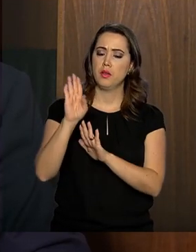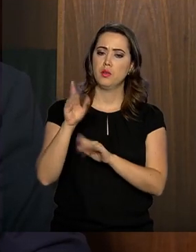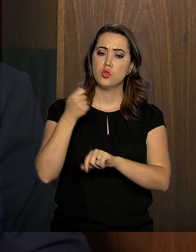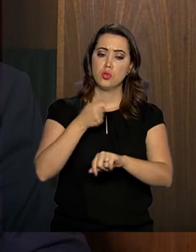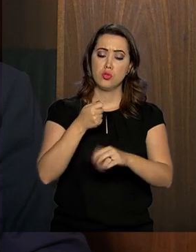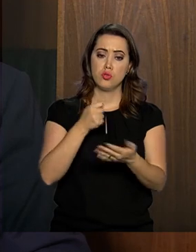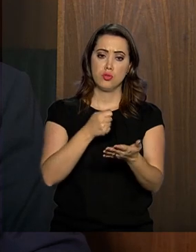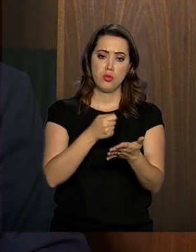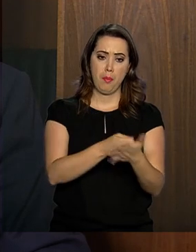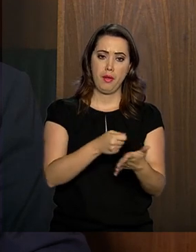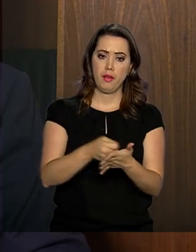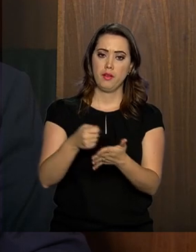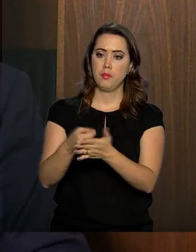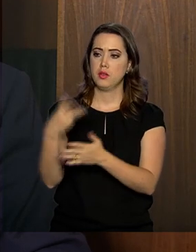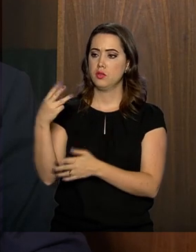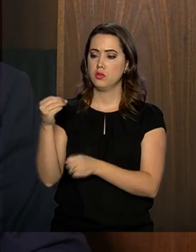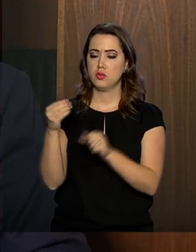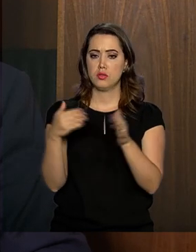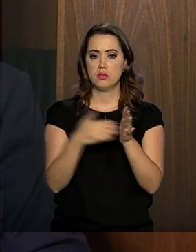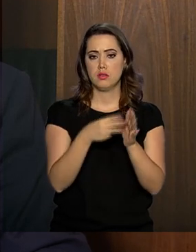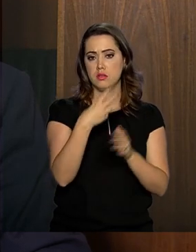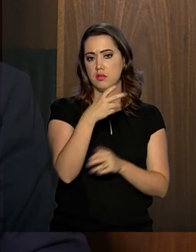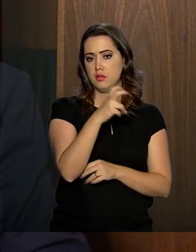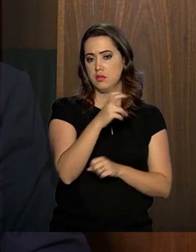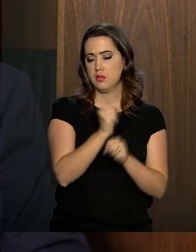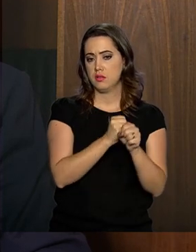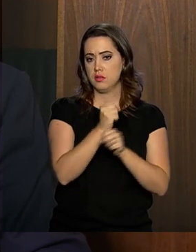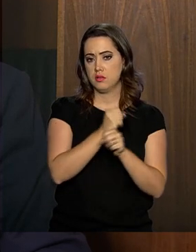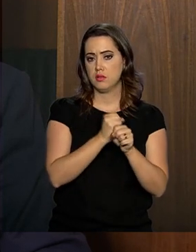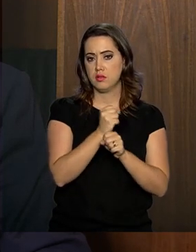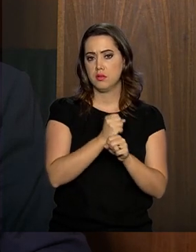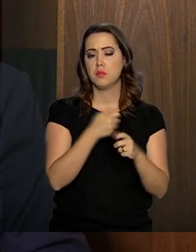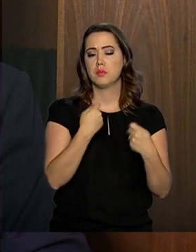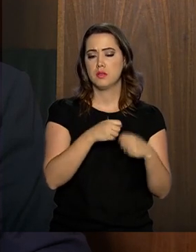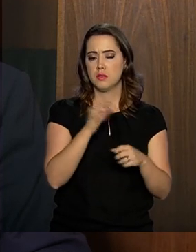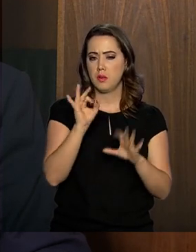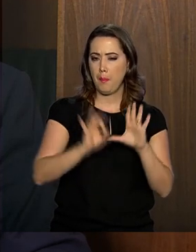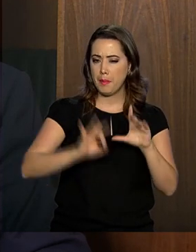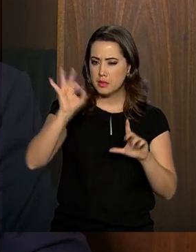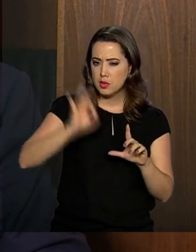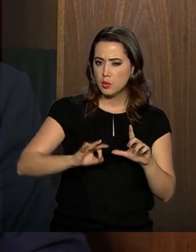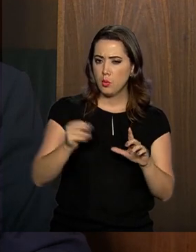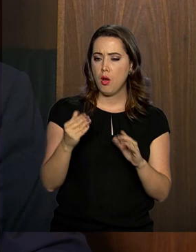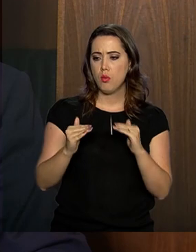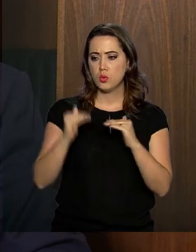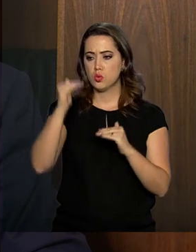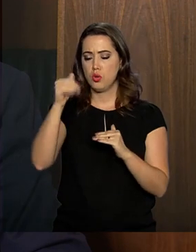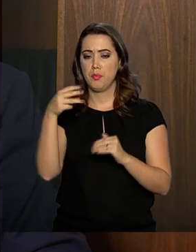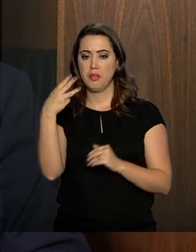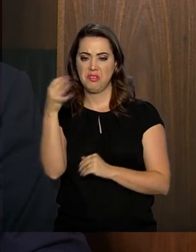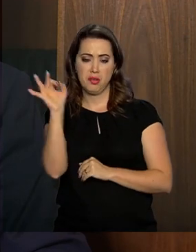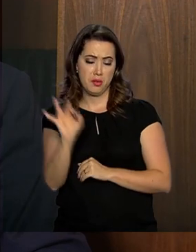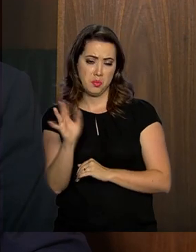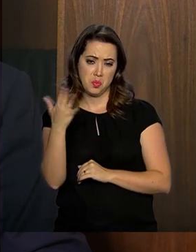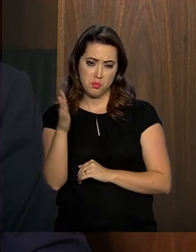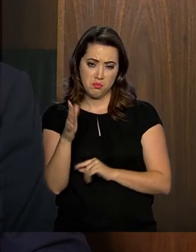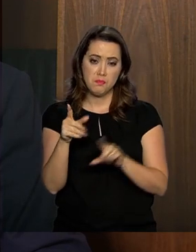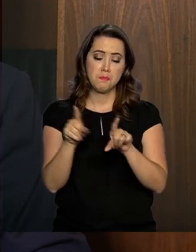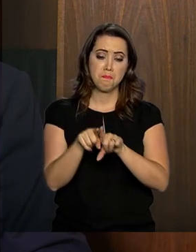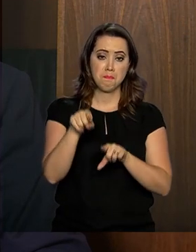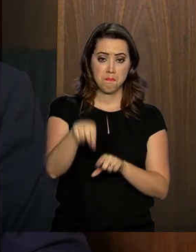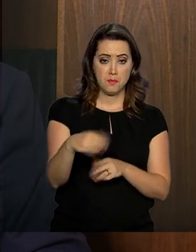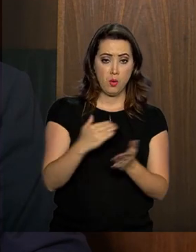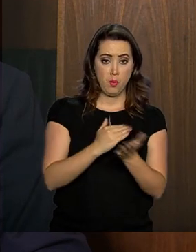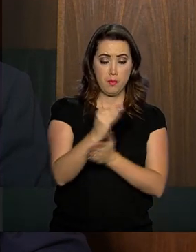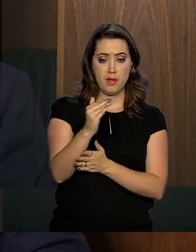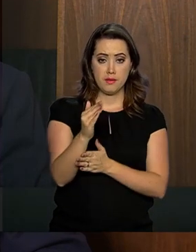contribuição de 30 para 35 anos, deverão ter um aumento de alíquota na base de 3% a mais, deverão